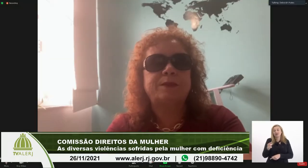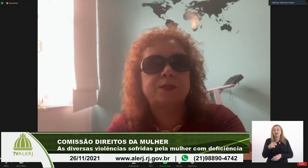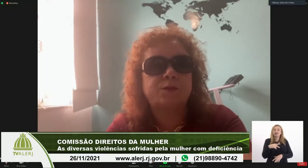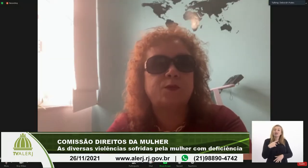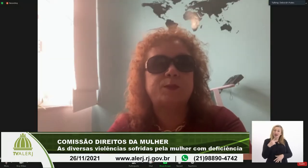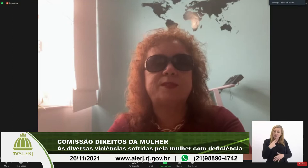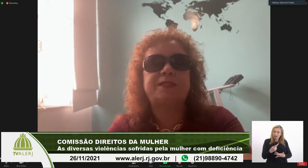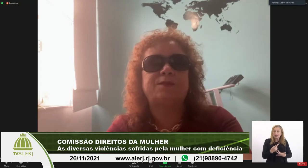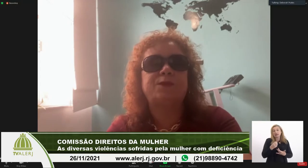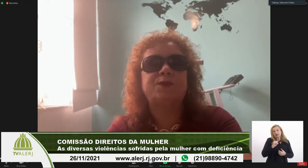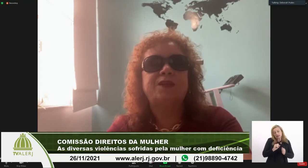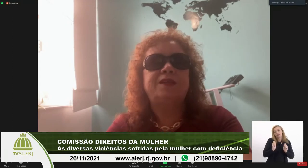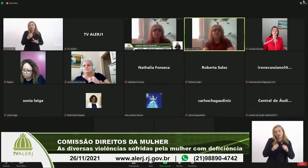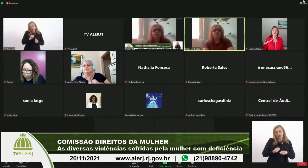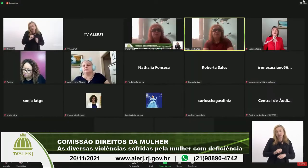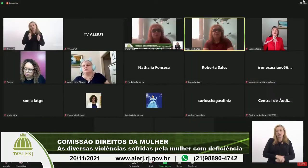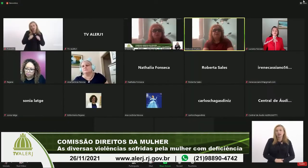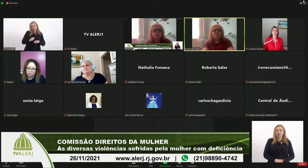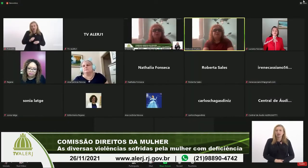complemento se for possível